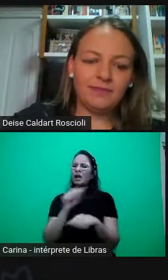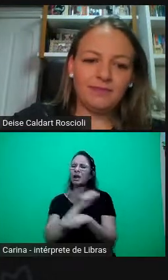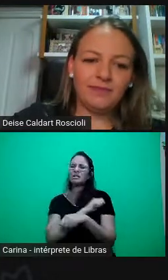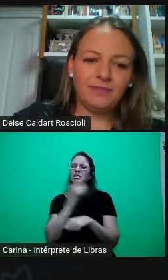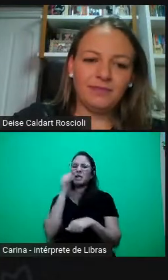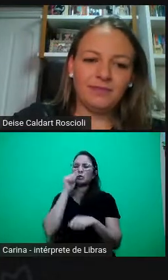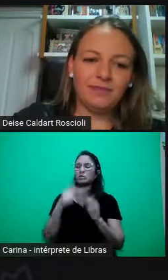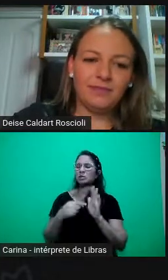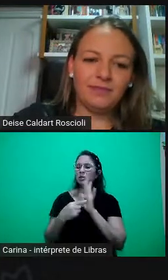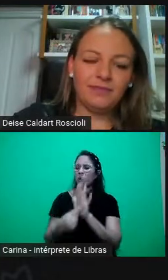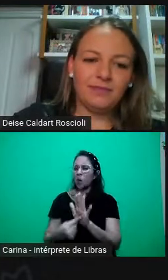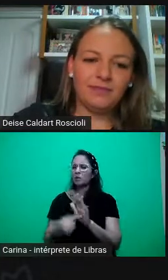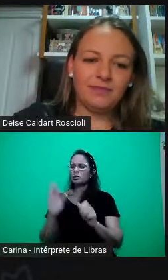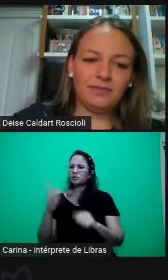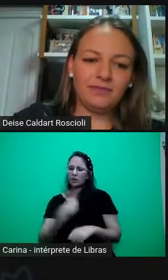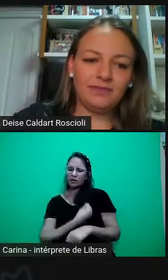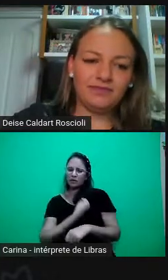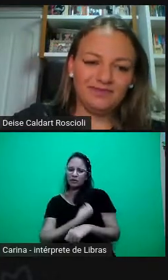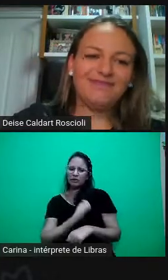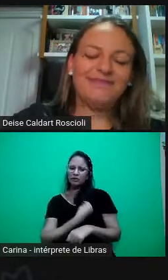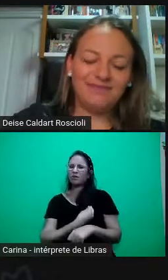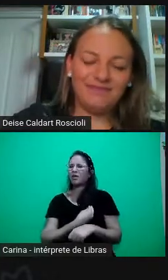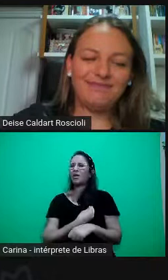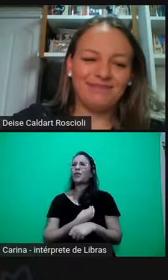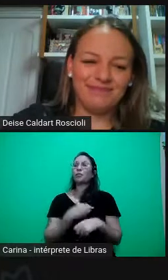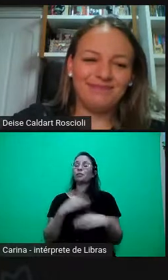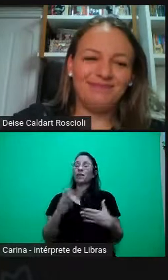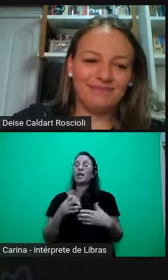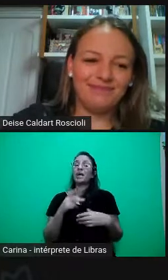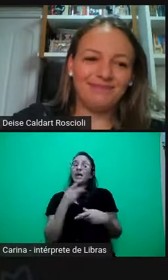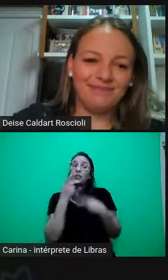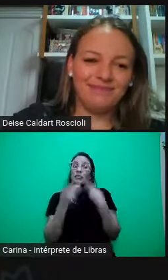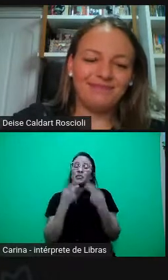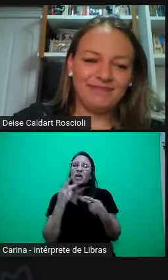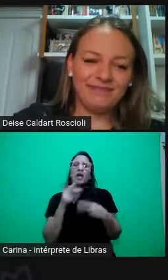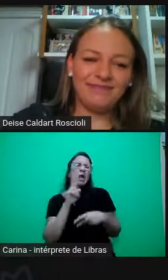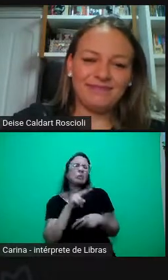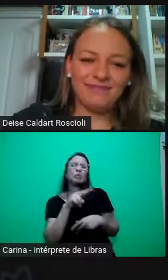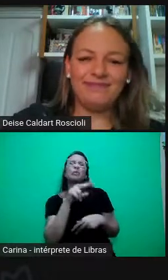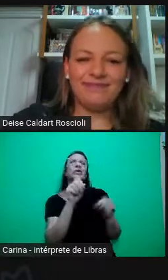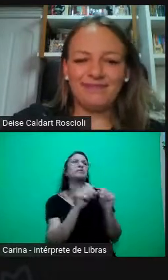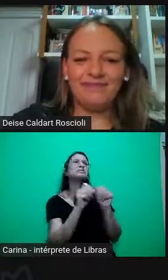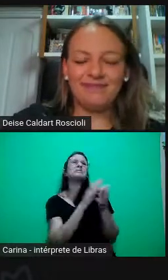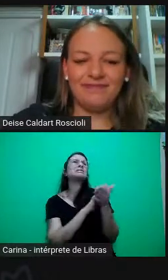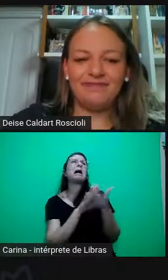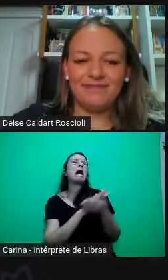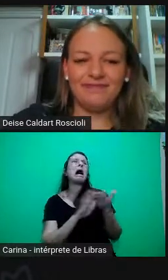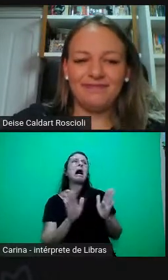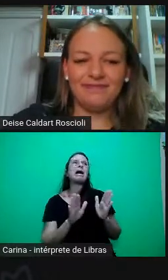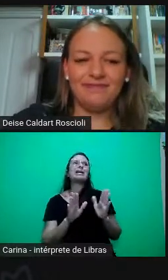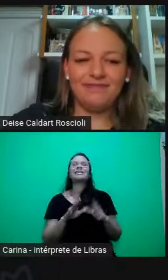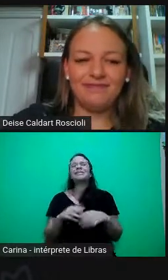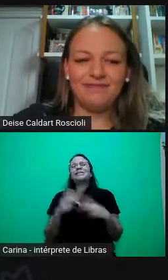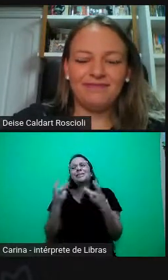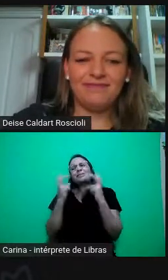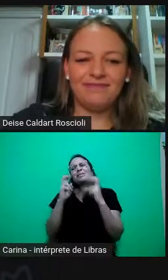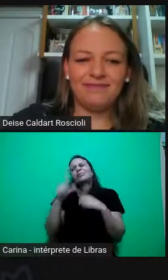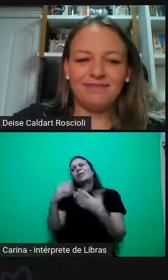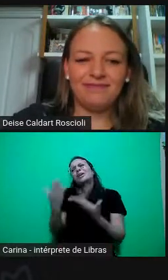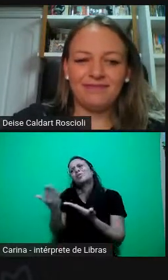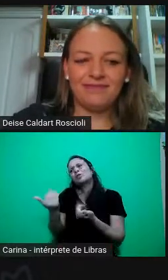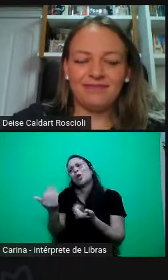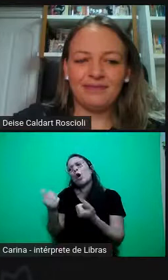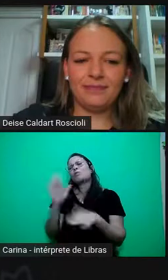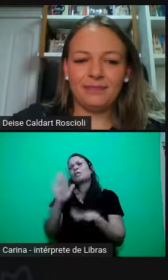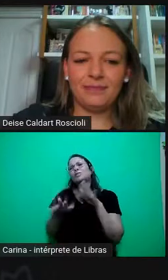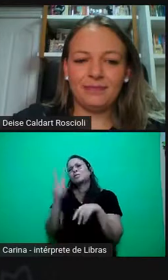dizem ai, que raiva, eu não fiz nada, né. E eu vejo elas tão jovens, às vezes, quando a gente está falando de alunos de ensino médio, e